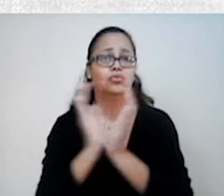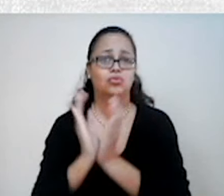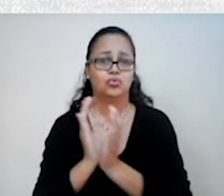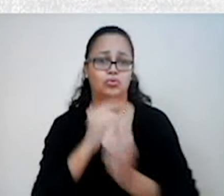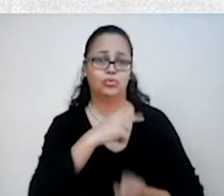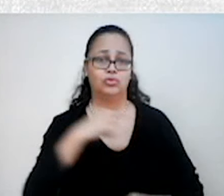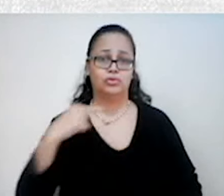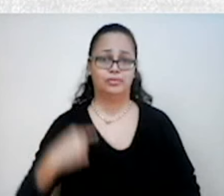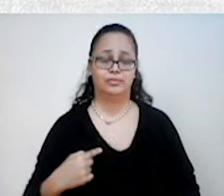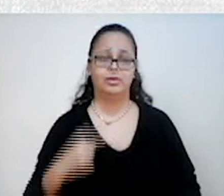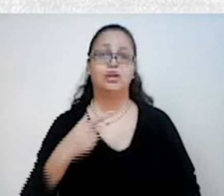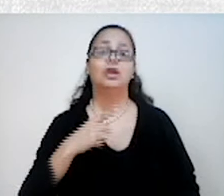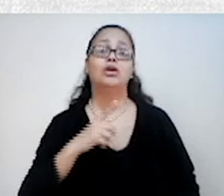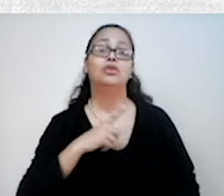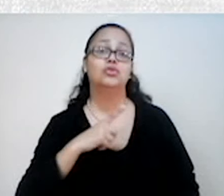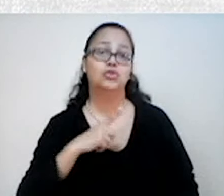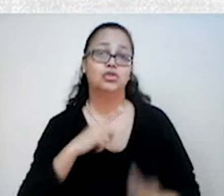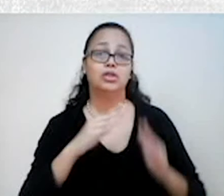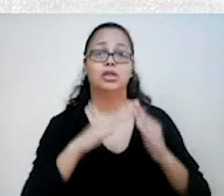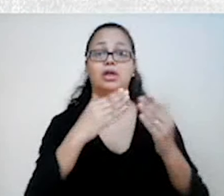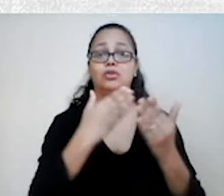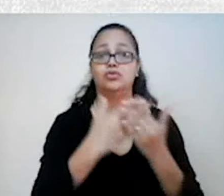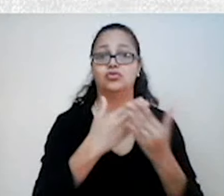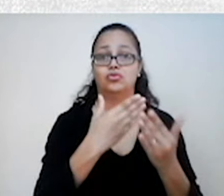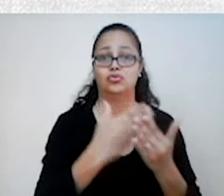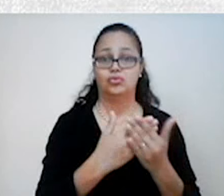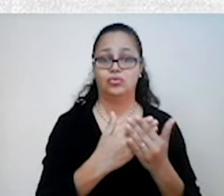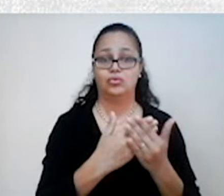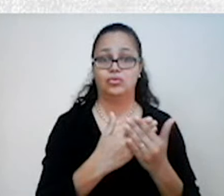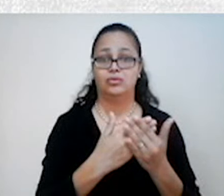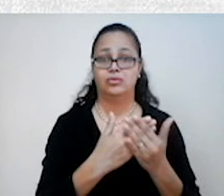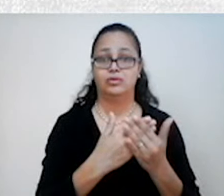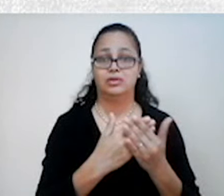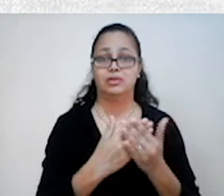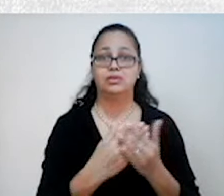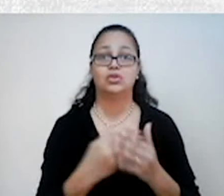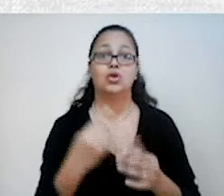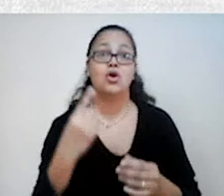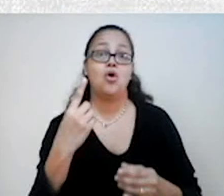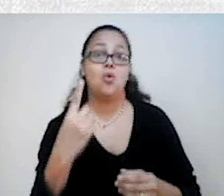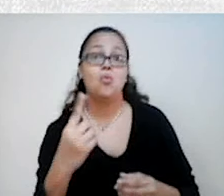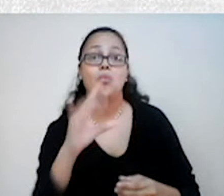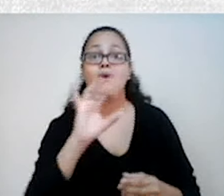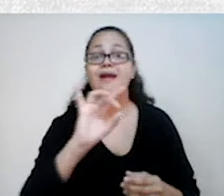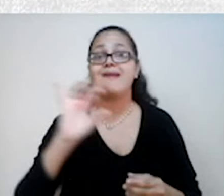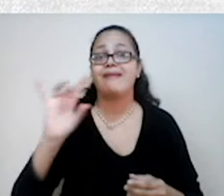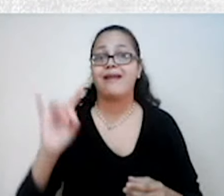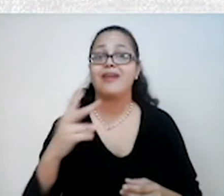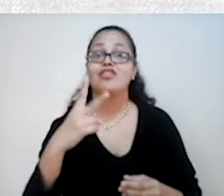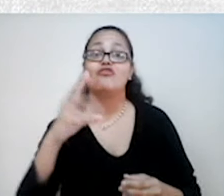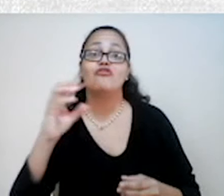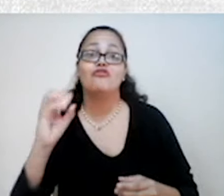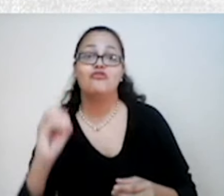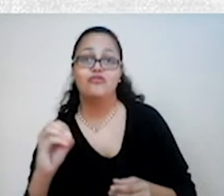havia escola primária e um em cada 20 estudantes chegava ao ensino superior.